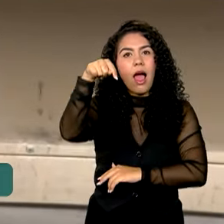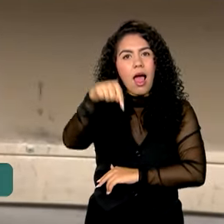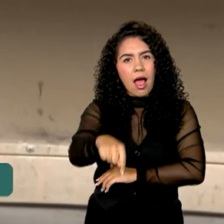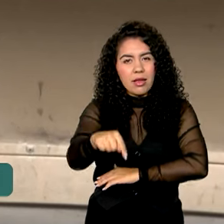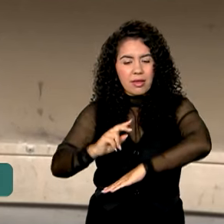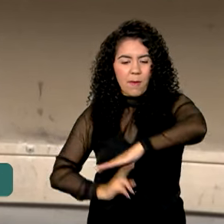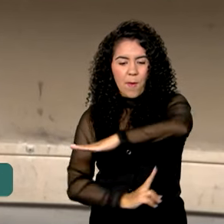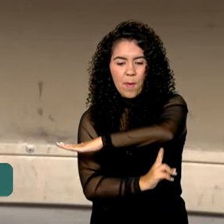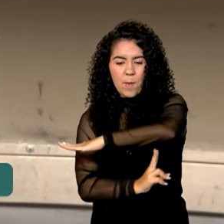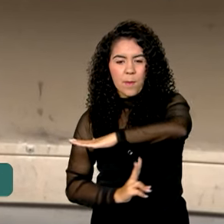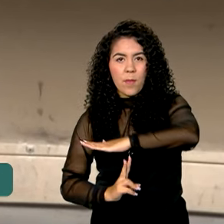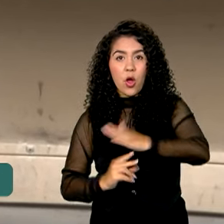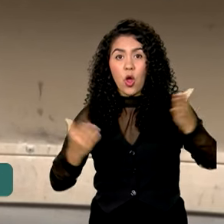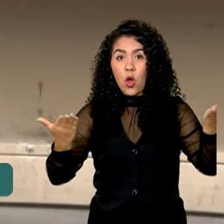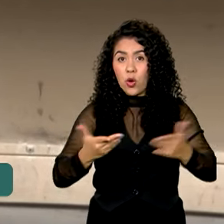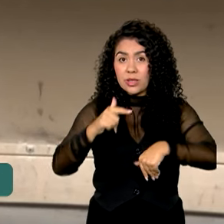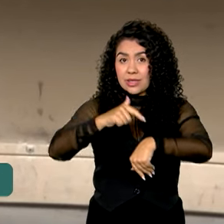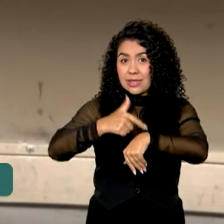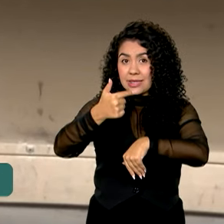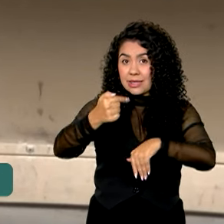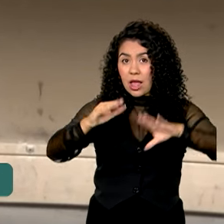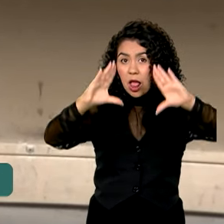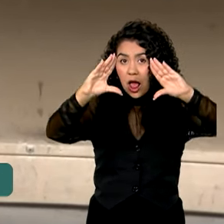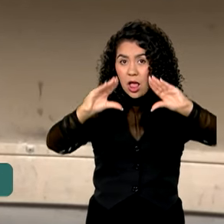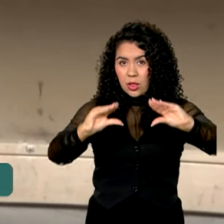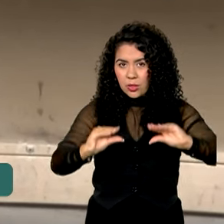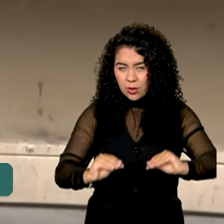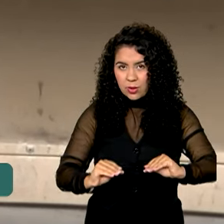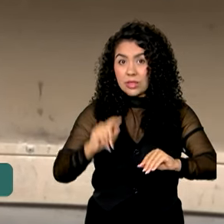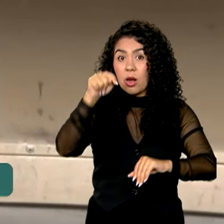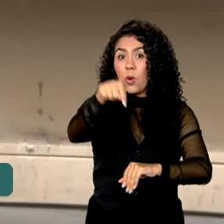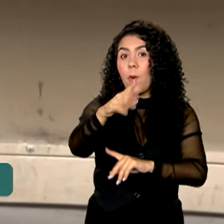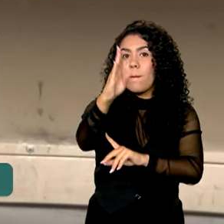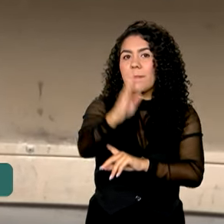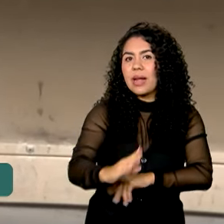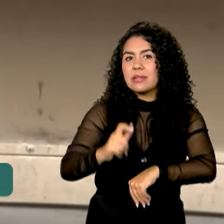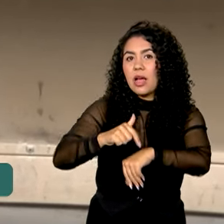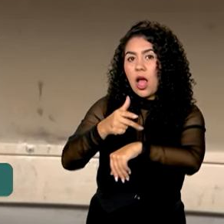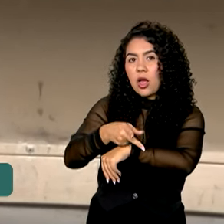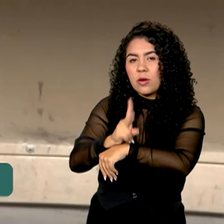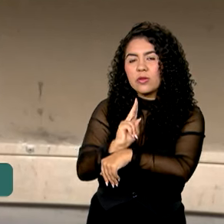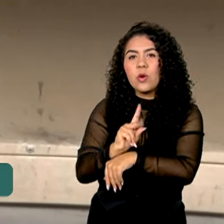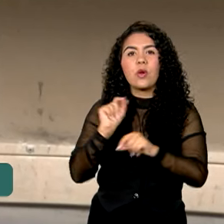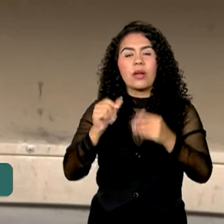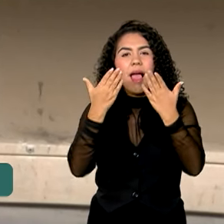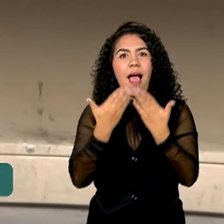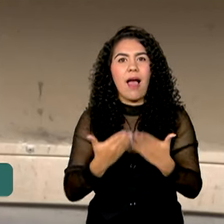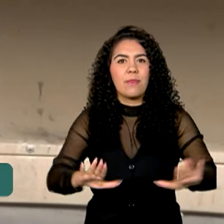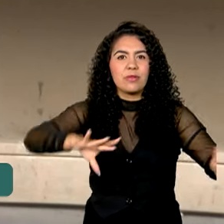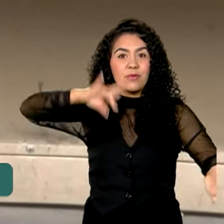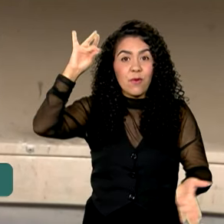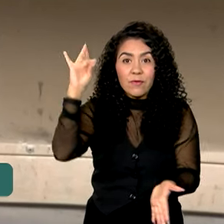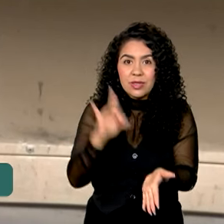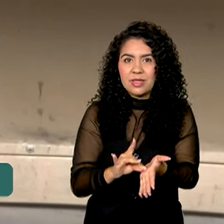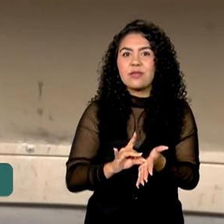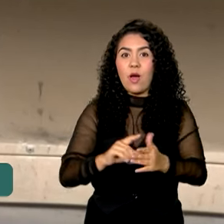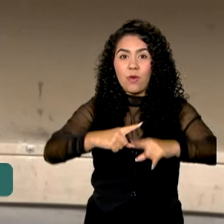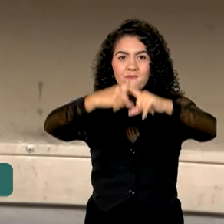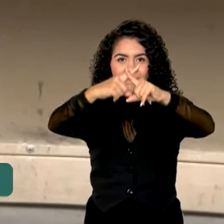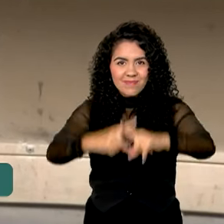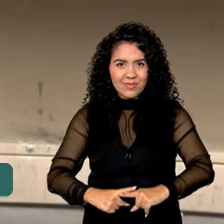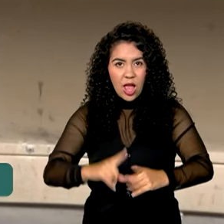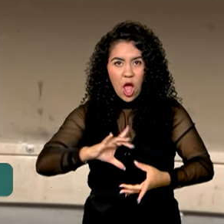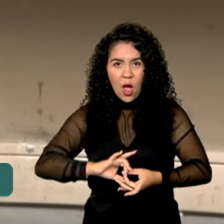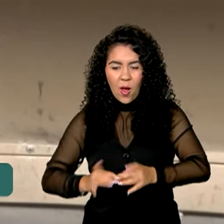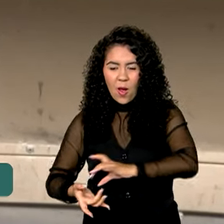mais às sete da noite, duas horas no Brasil, a cerimônia de abertura dos Jogos Olímpicos. A gente chegou cedo